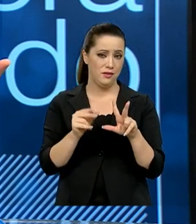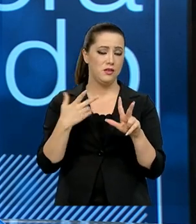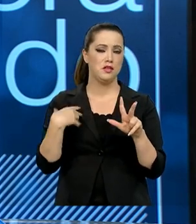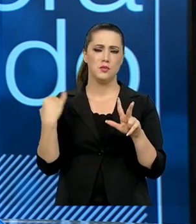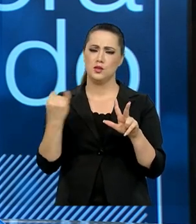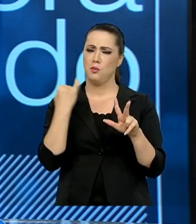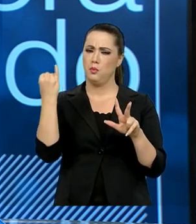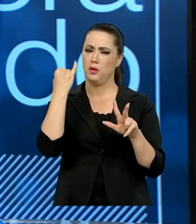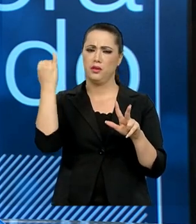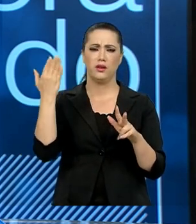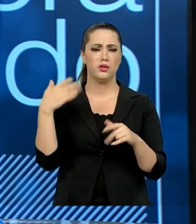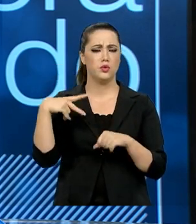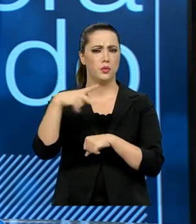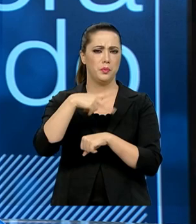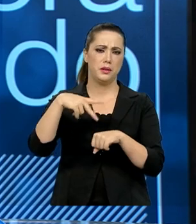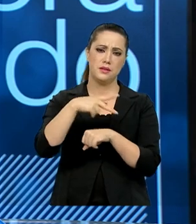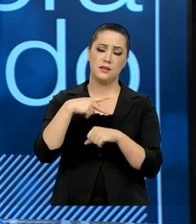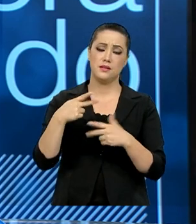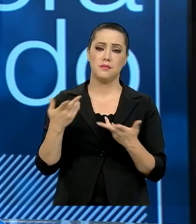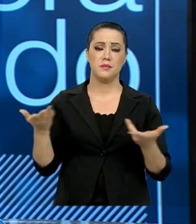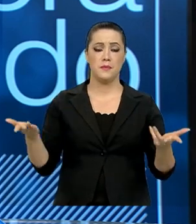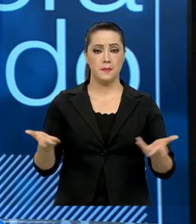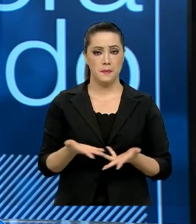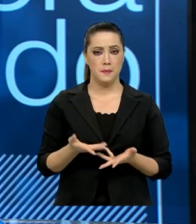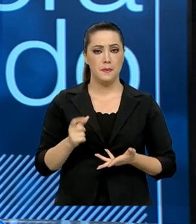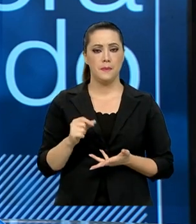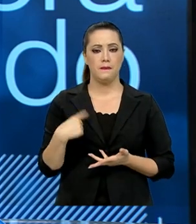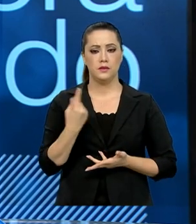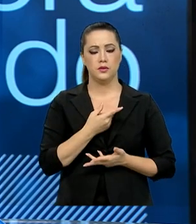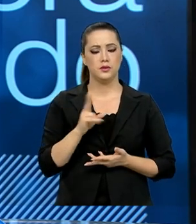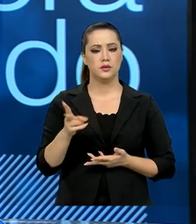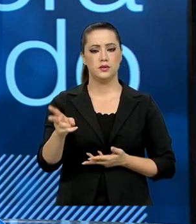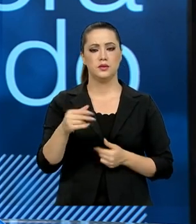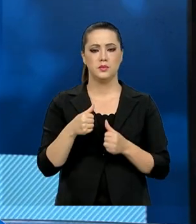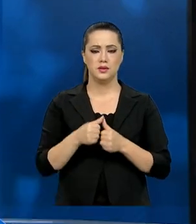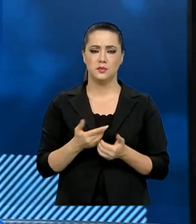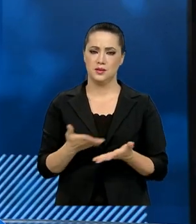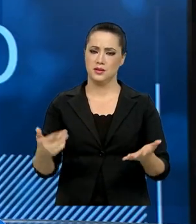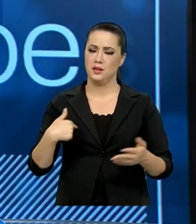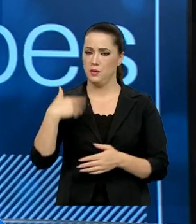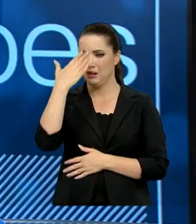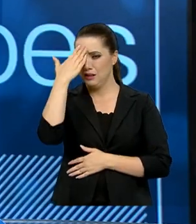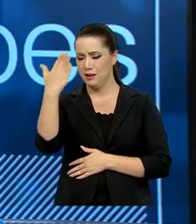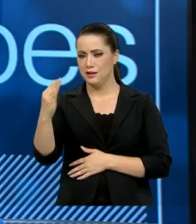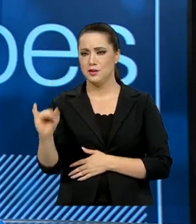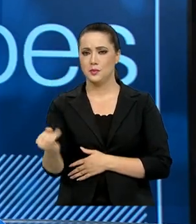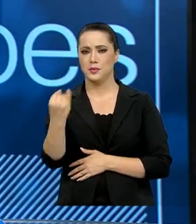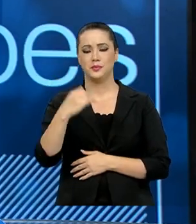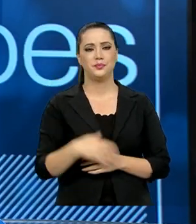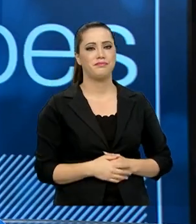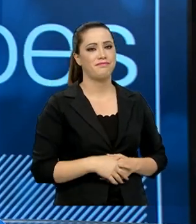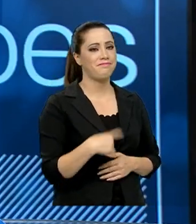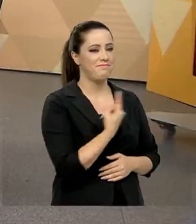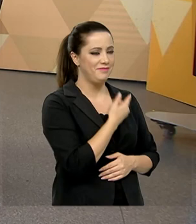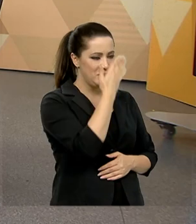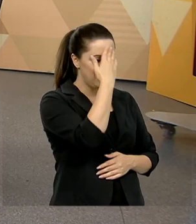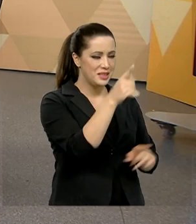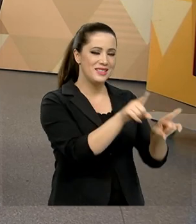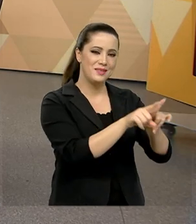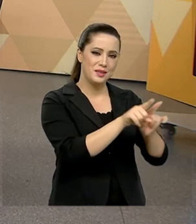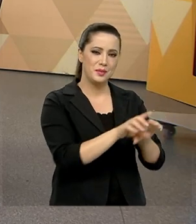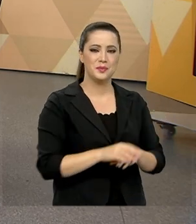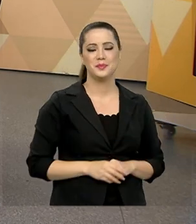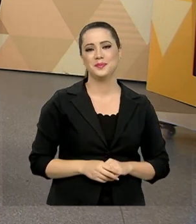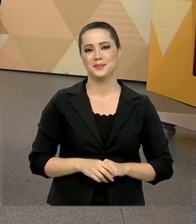prestigiado, tão importante no nosso país. Estamos à disposição e agradeço também a oportunidade. Nós agradecemos também, presidente.